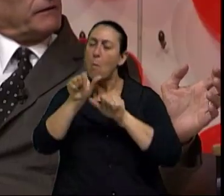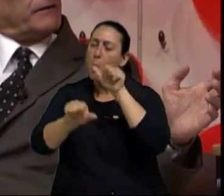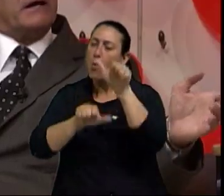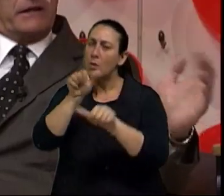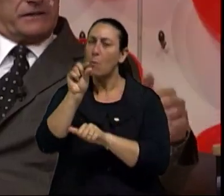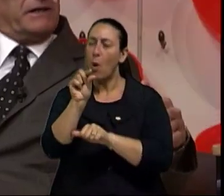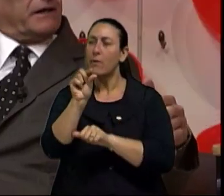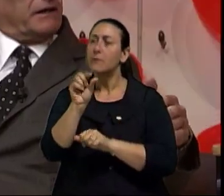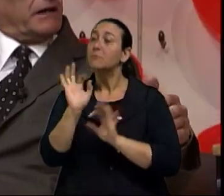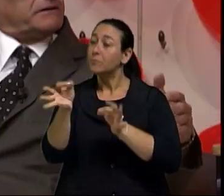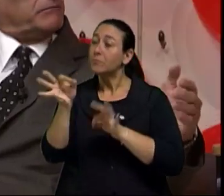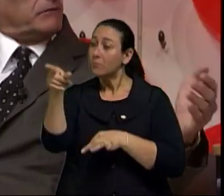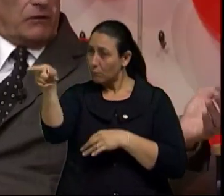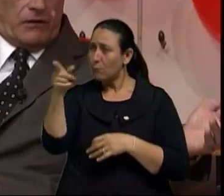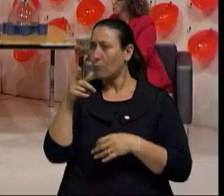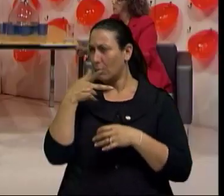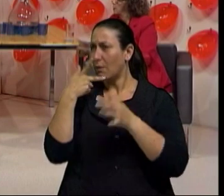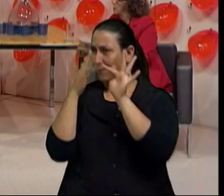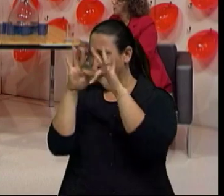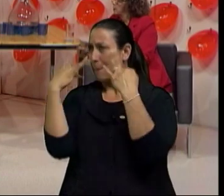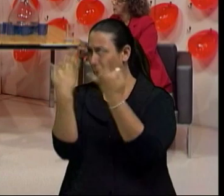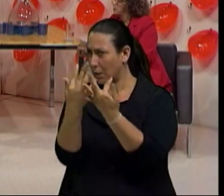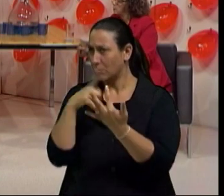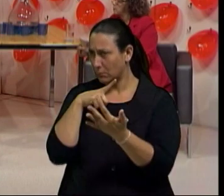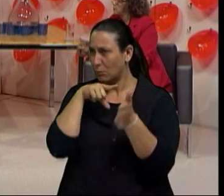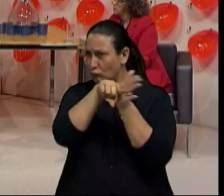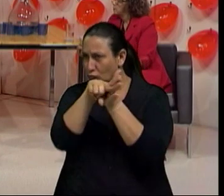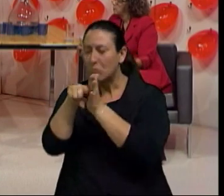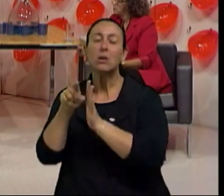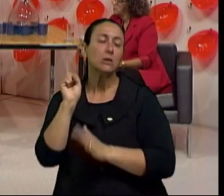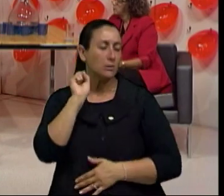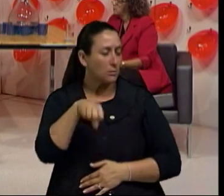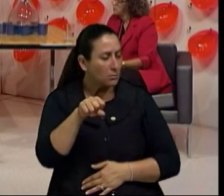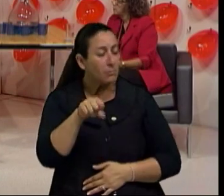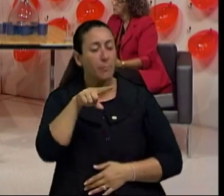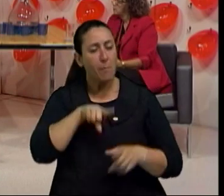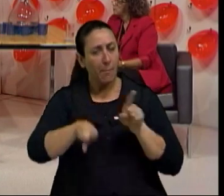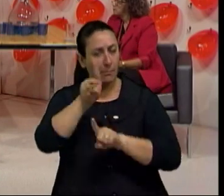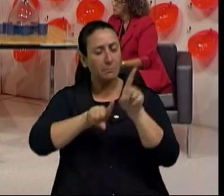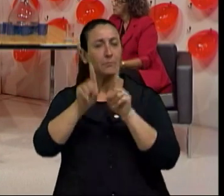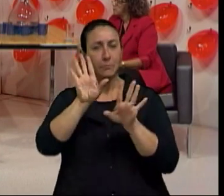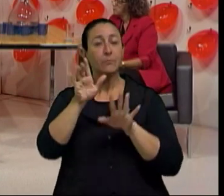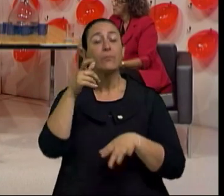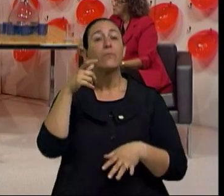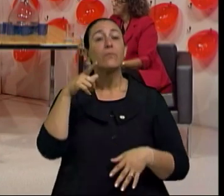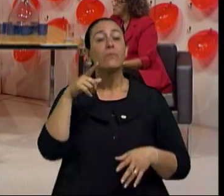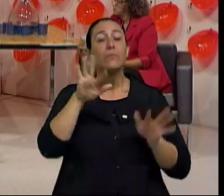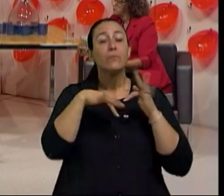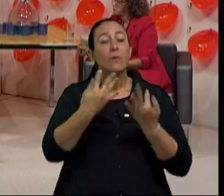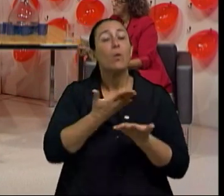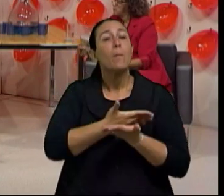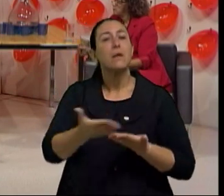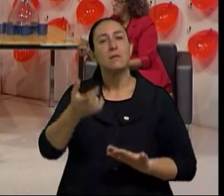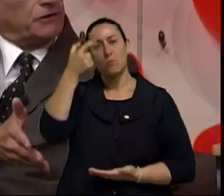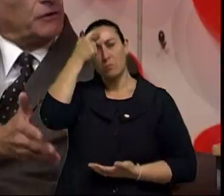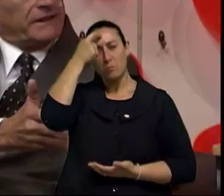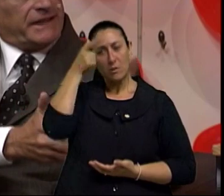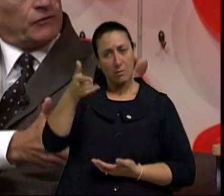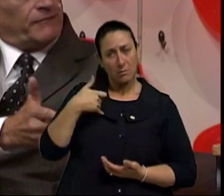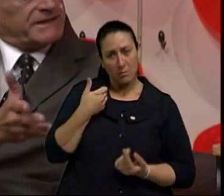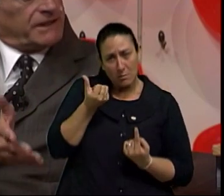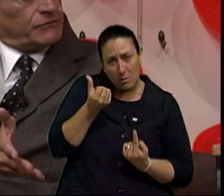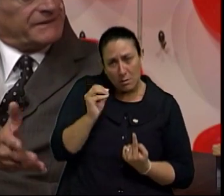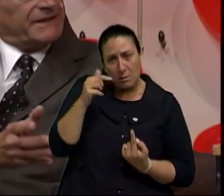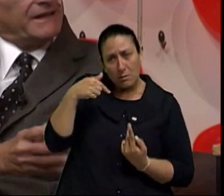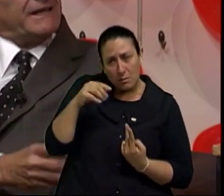lida com as famílias também, né, doutor? Sim, a hora que eles se dão conta, que eles se conscientizam, que aquele indivíduo que tem 60, 70,